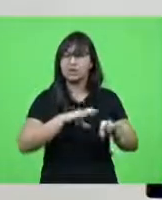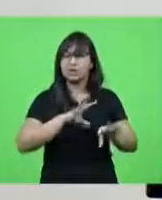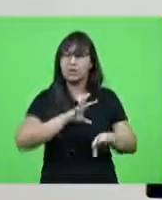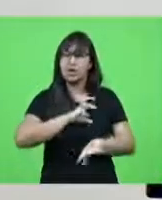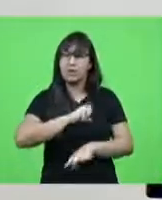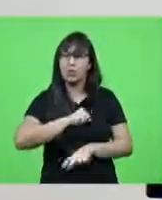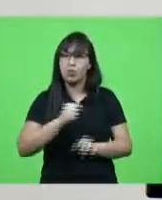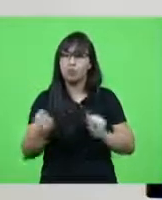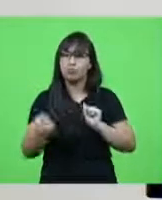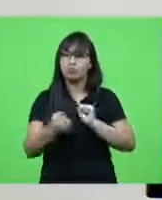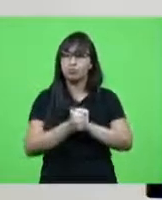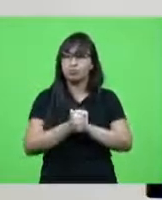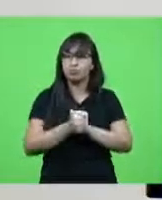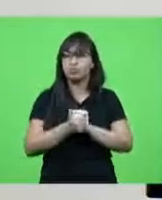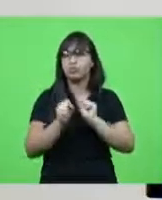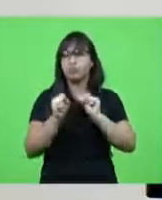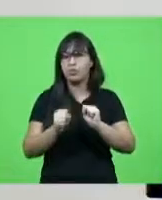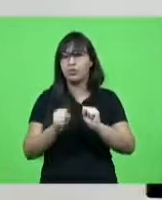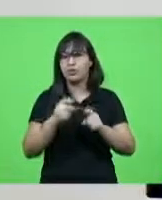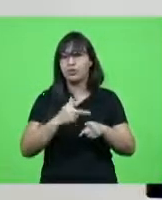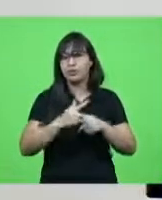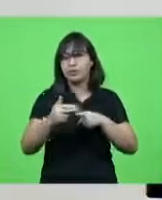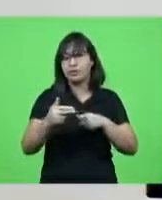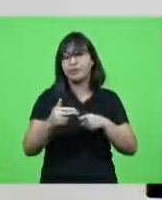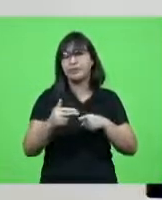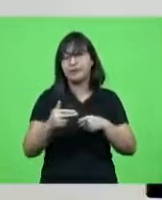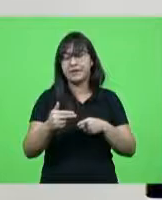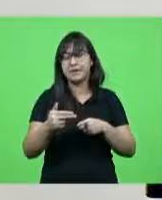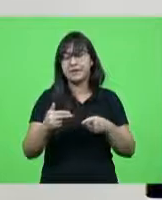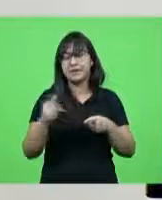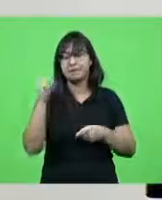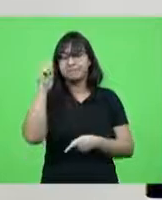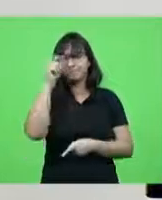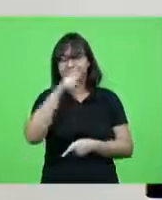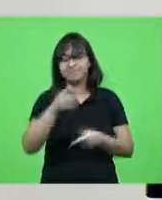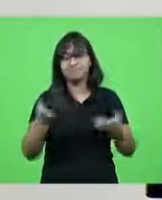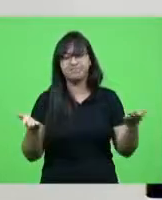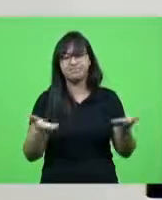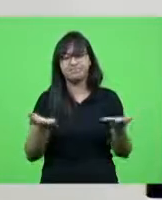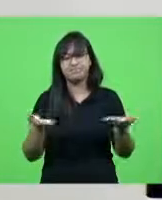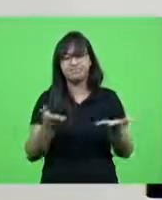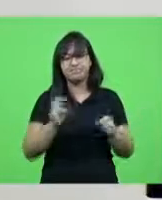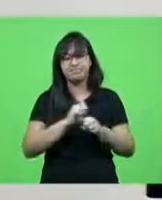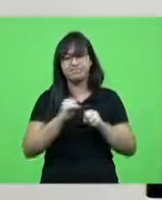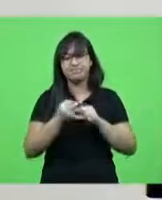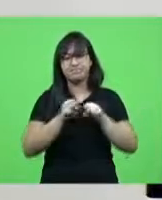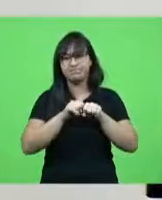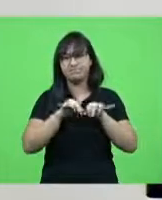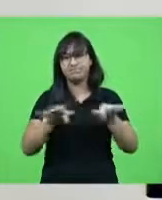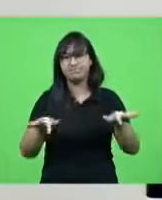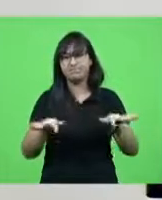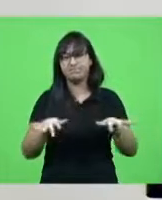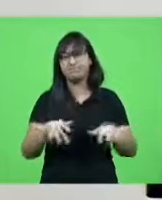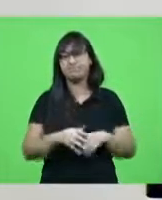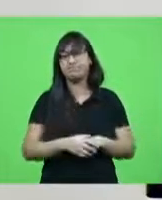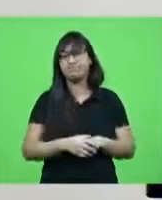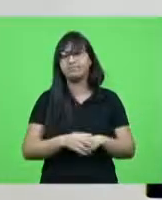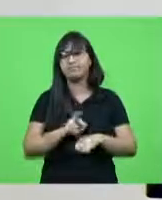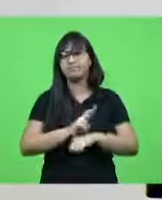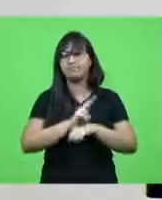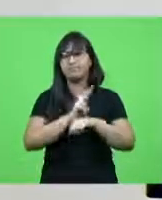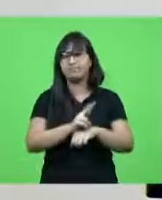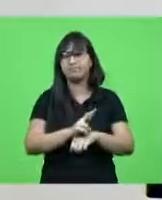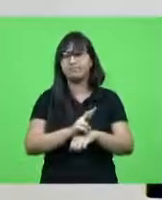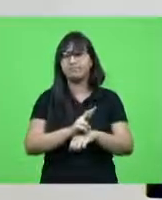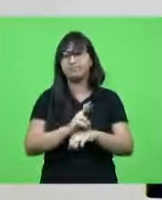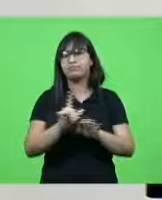que juntos nós venhamos superar esse momento difícil que nós enfrentamos da pandemia então ontem representando o poder legislativo tive